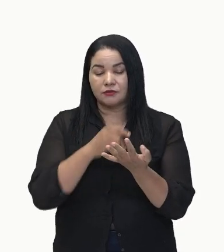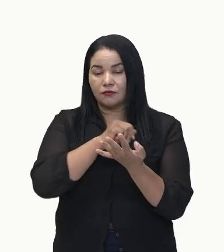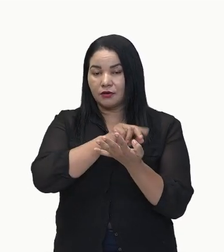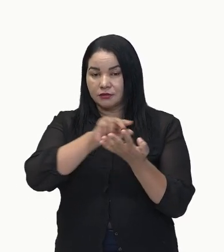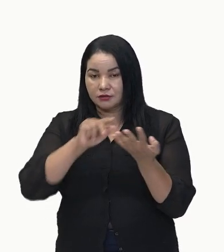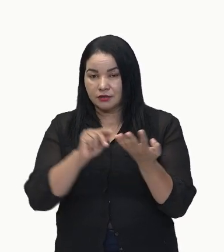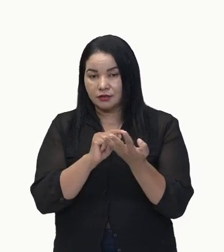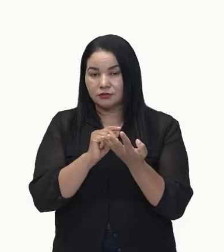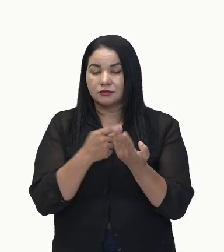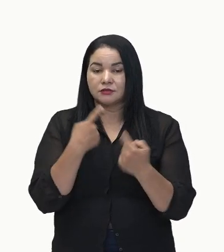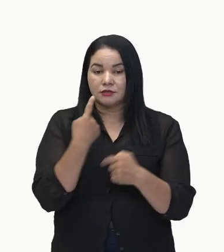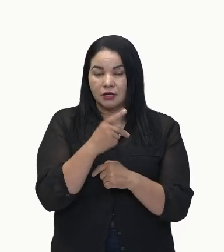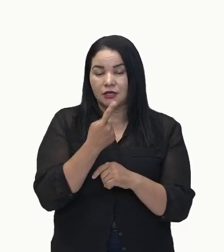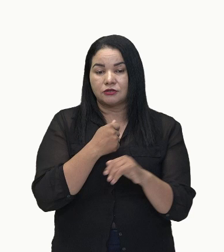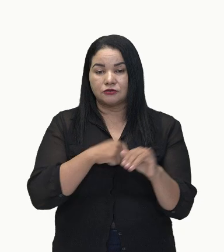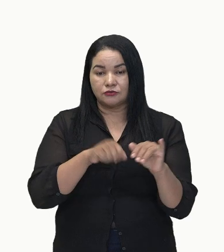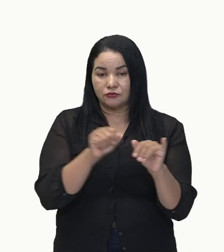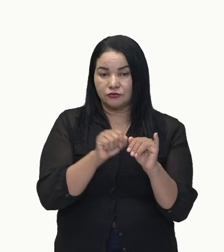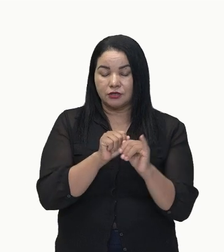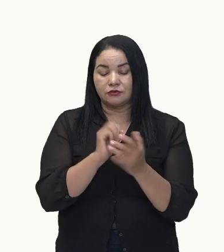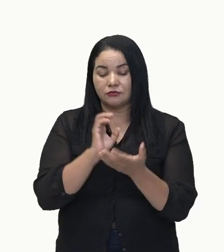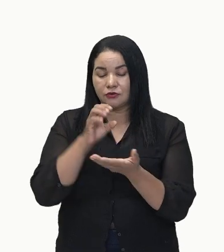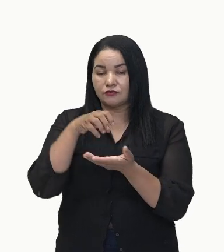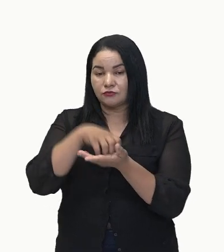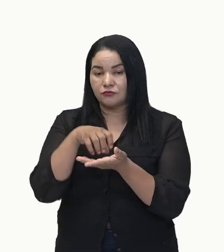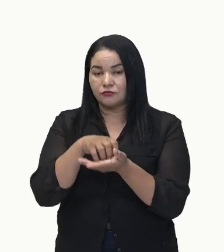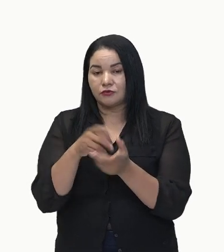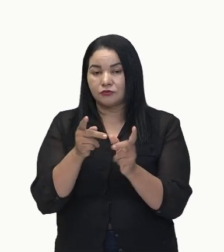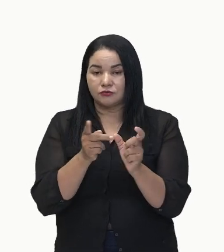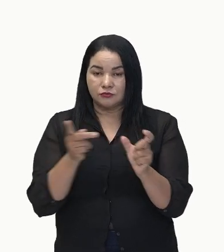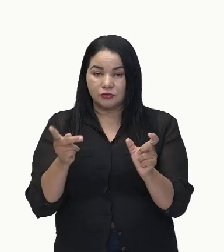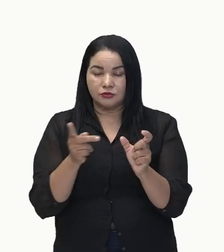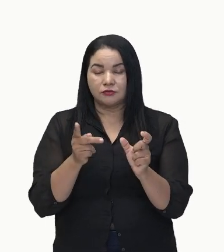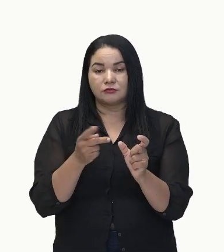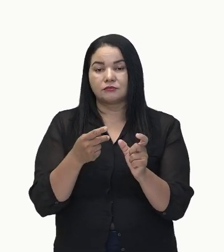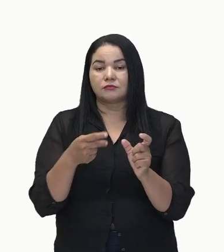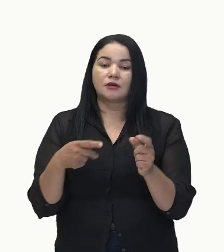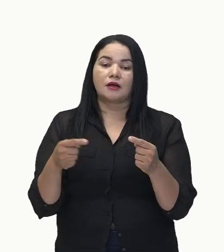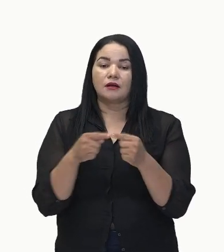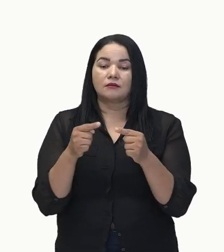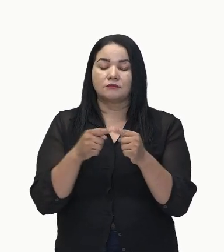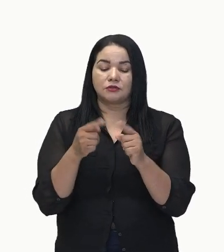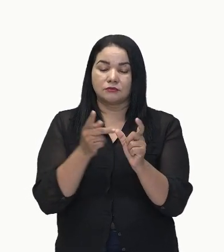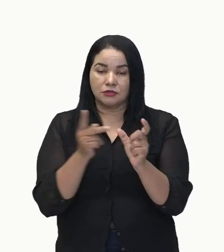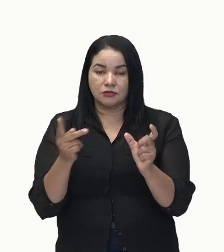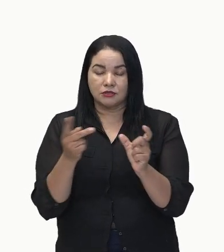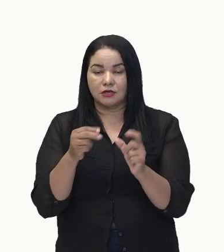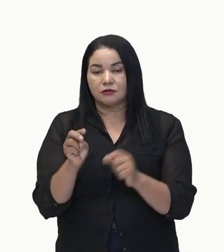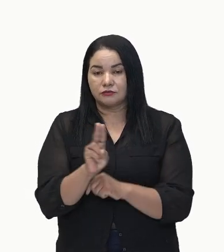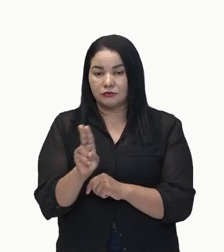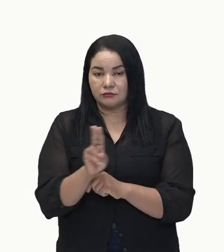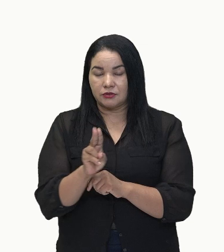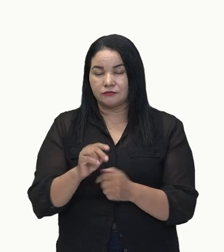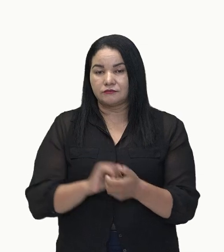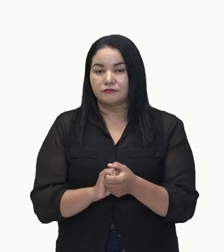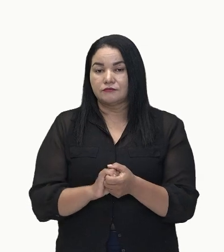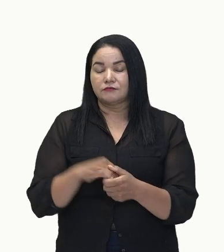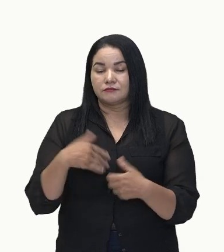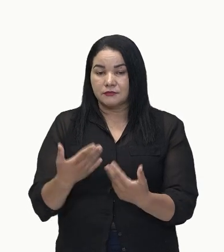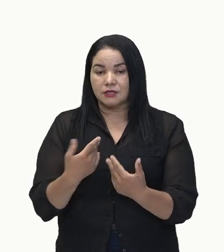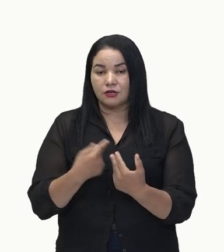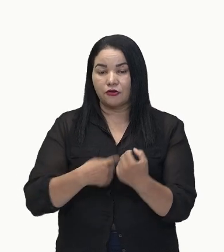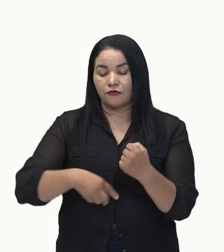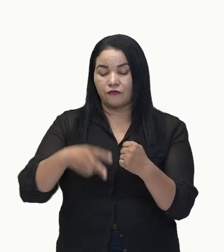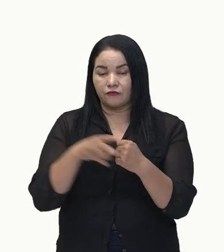núcleo do predicado, que é o predicado nominal. Por isso que o verbo, ele não vai ter